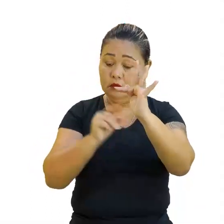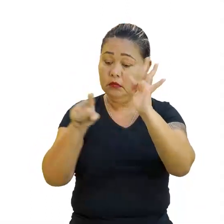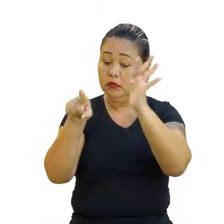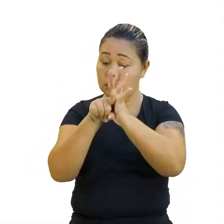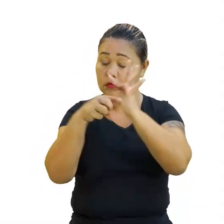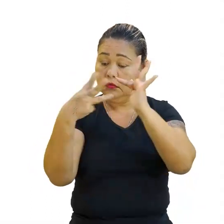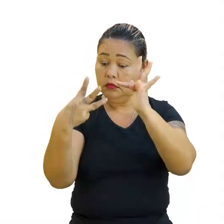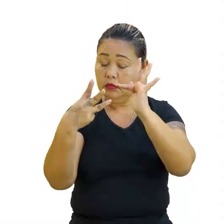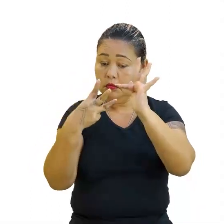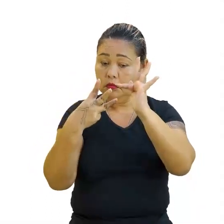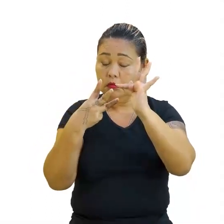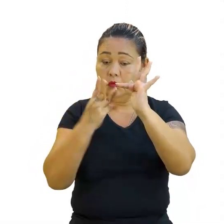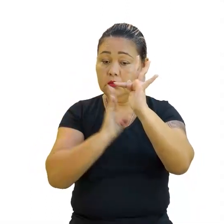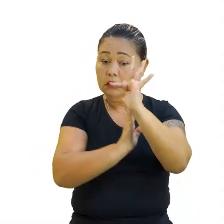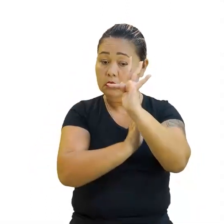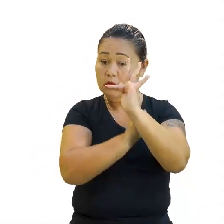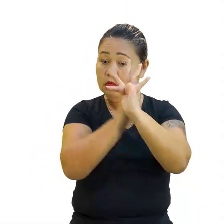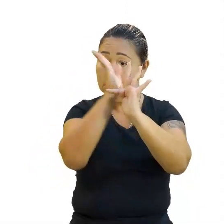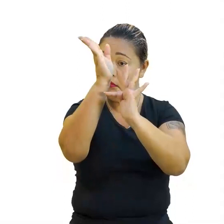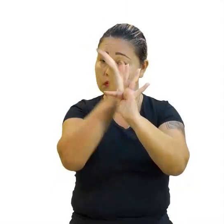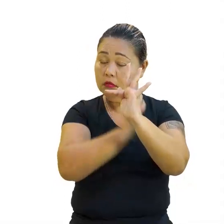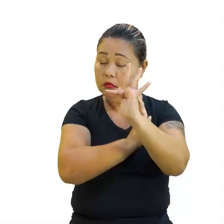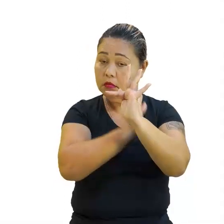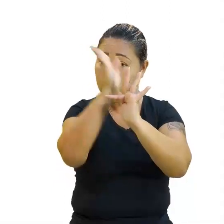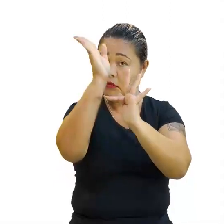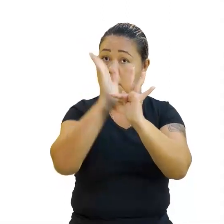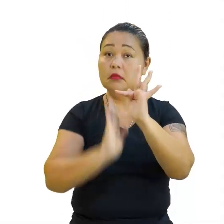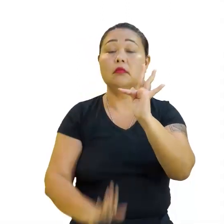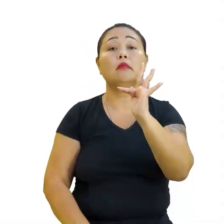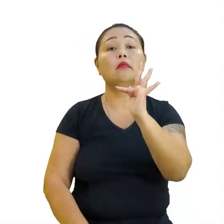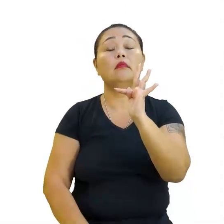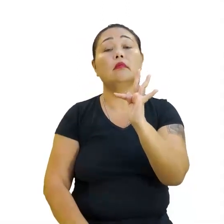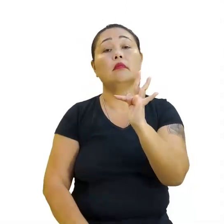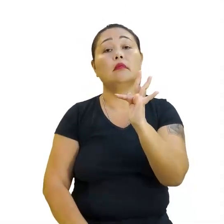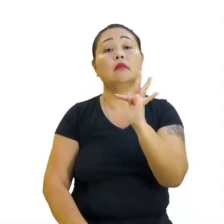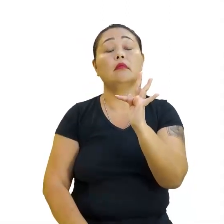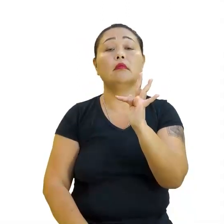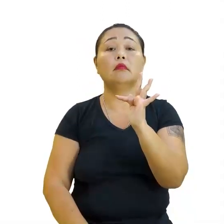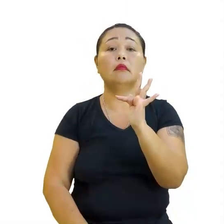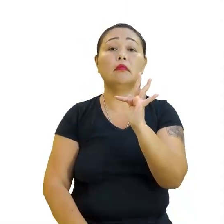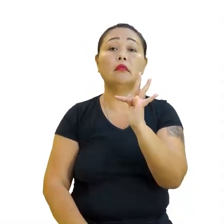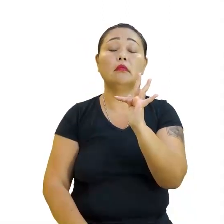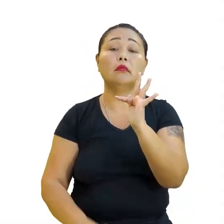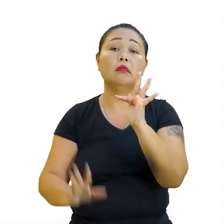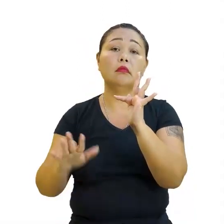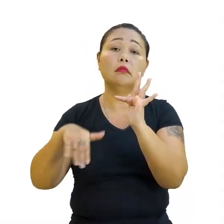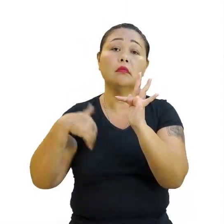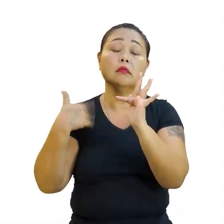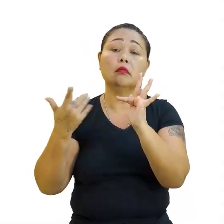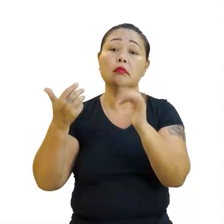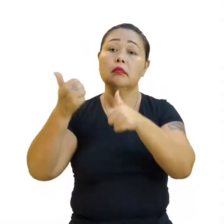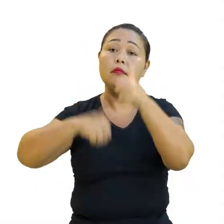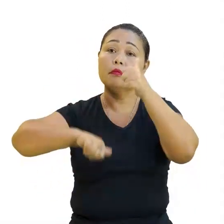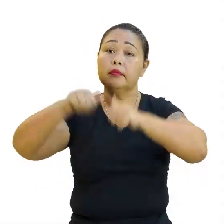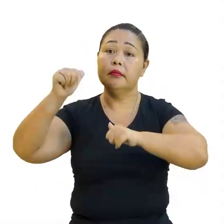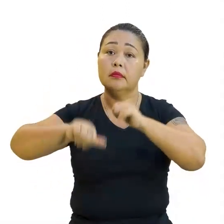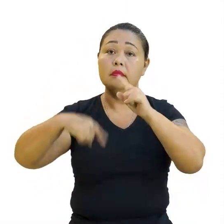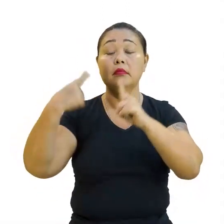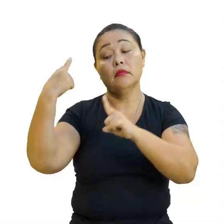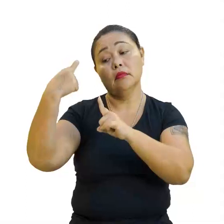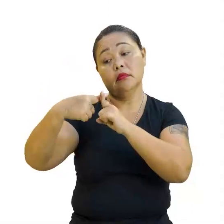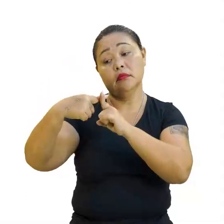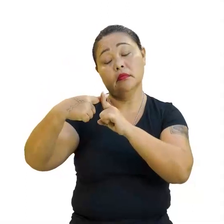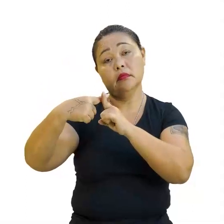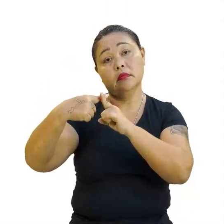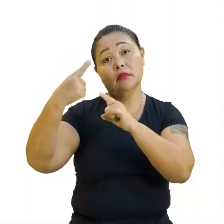traça o nosso gráfico crescente, crescendo, e vamos analisar os valores positivos